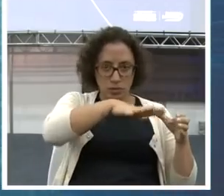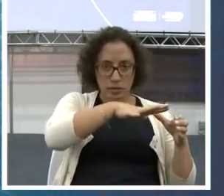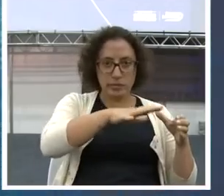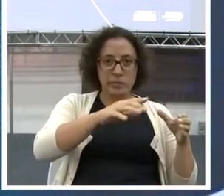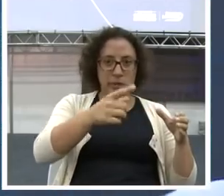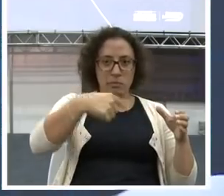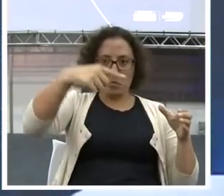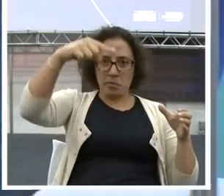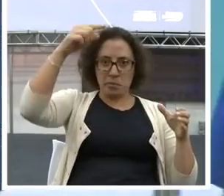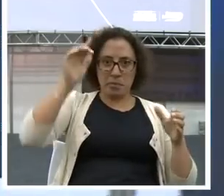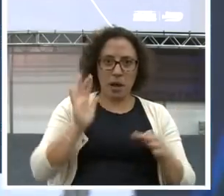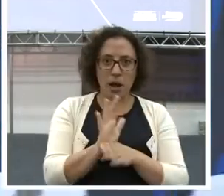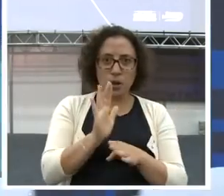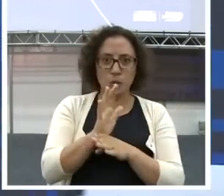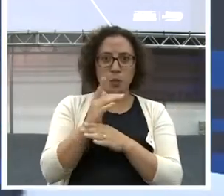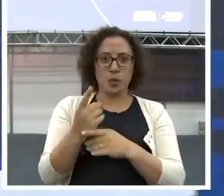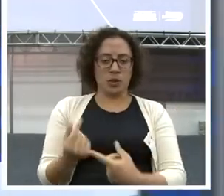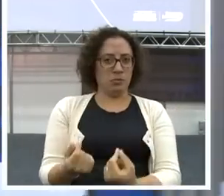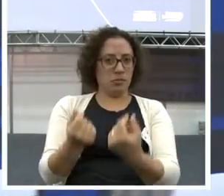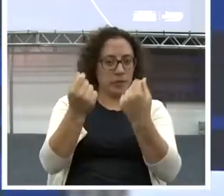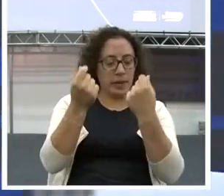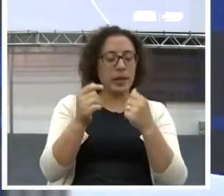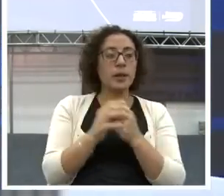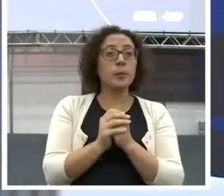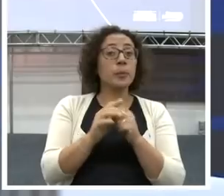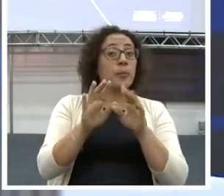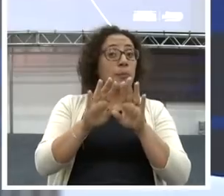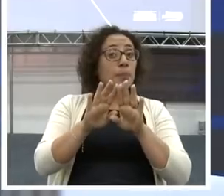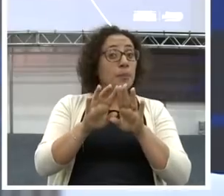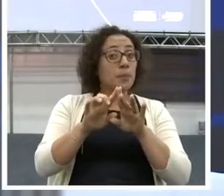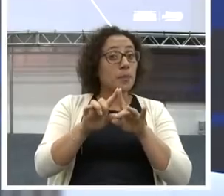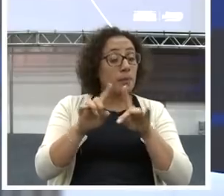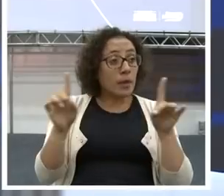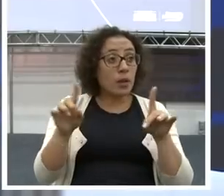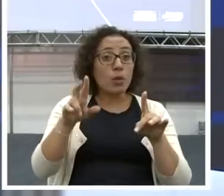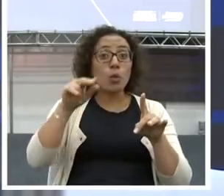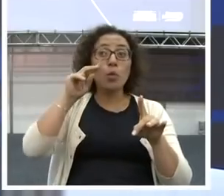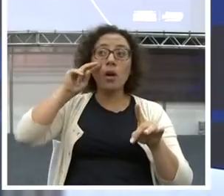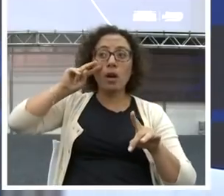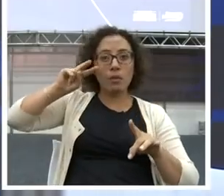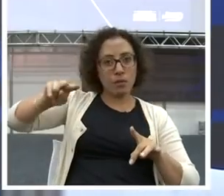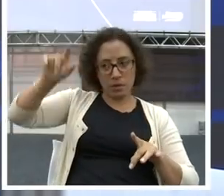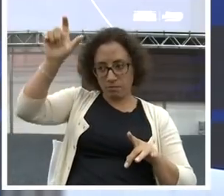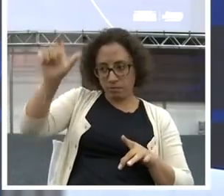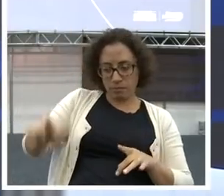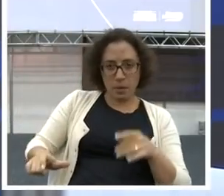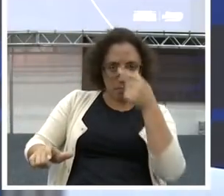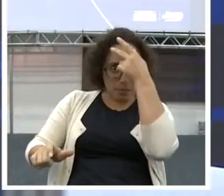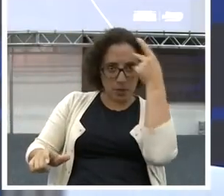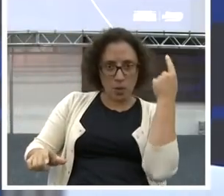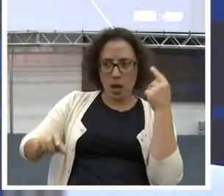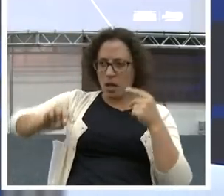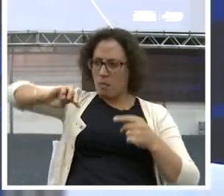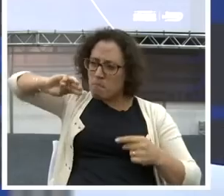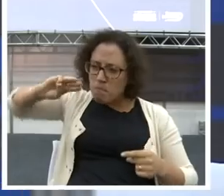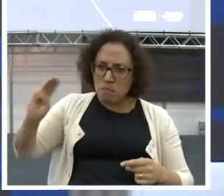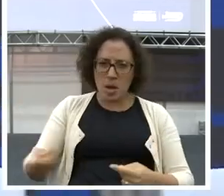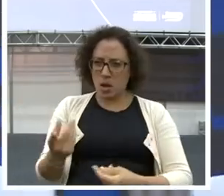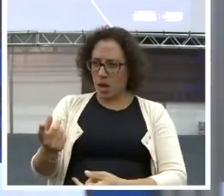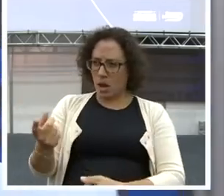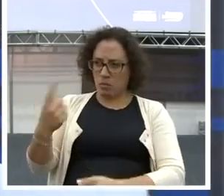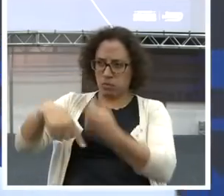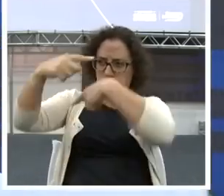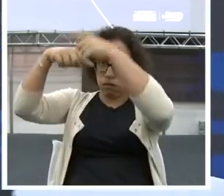Do Brasil. Agora. Não vi nunca. Uma pessoa. Ficar milionária. Sem trabalhar.